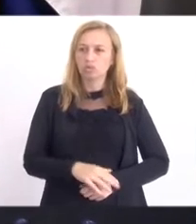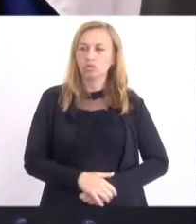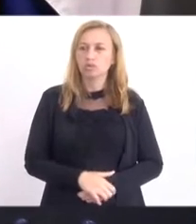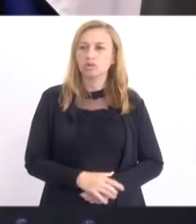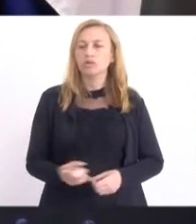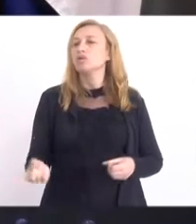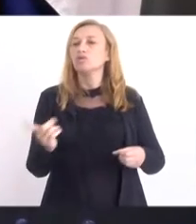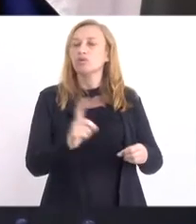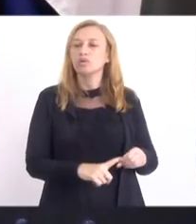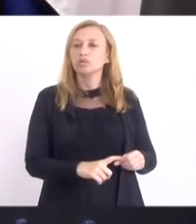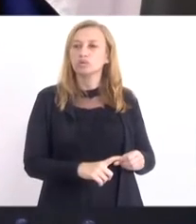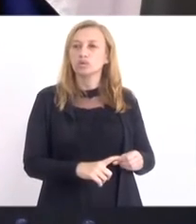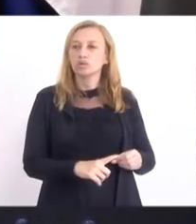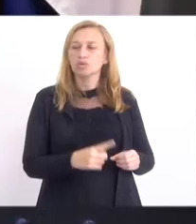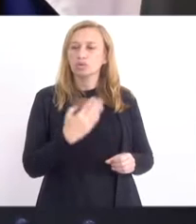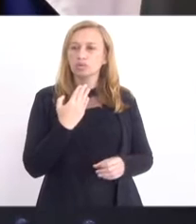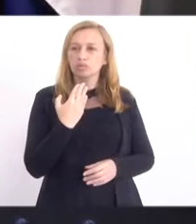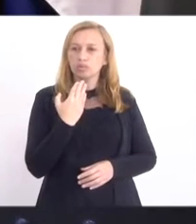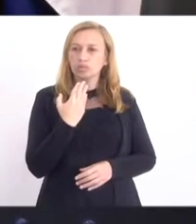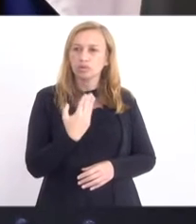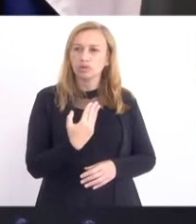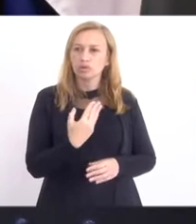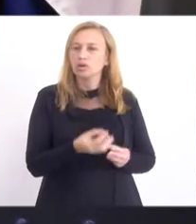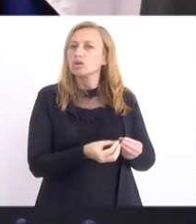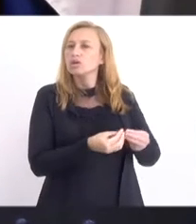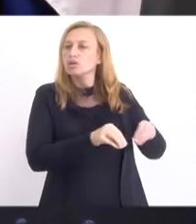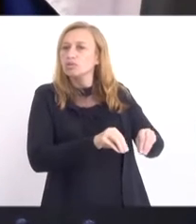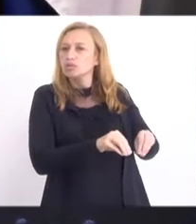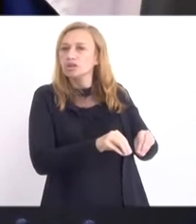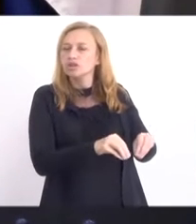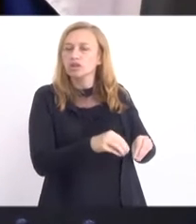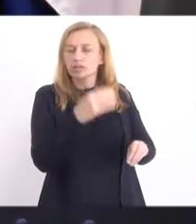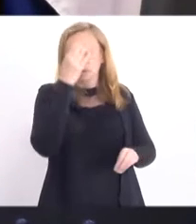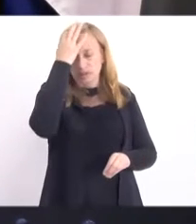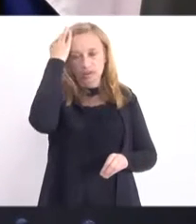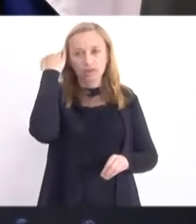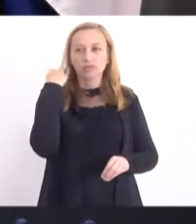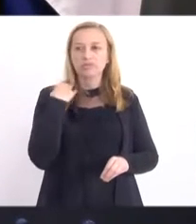retornou com parecer sugerido de prejudicabilidade.